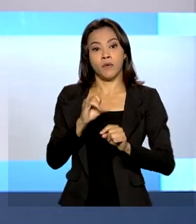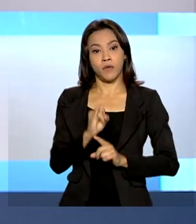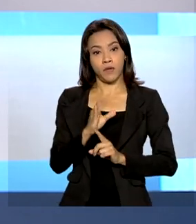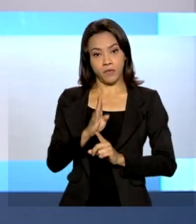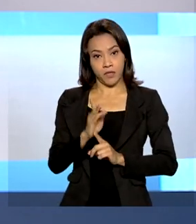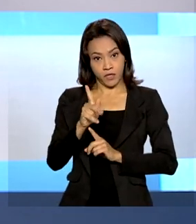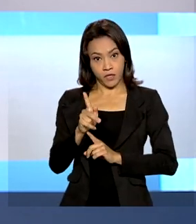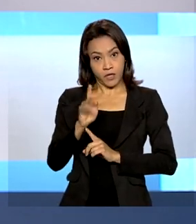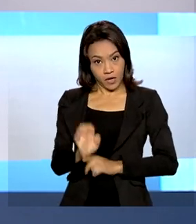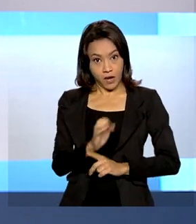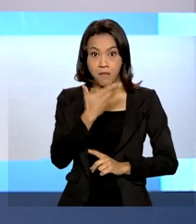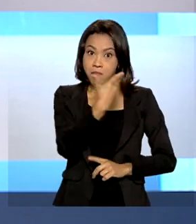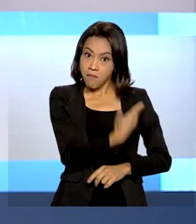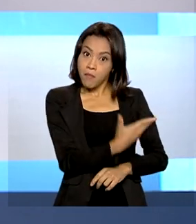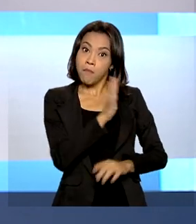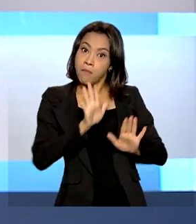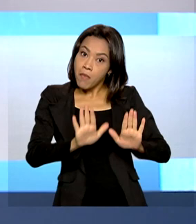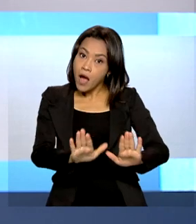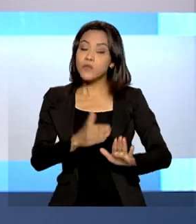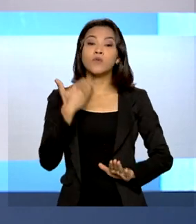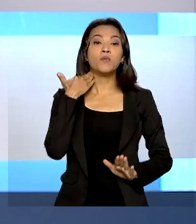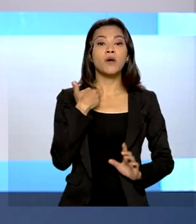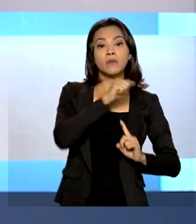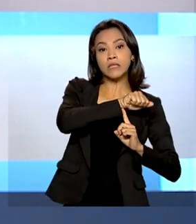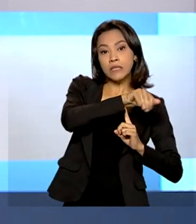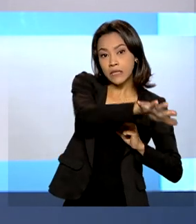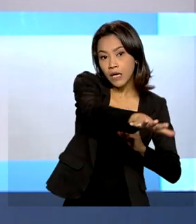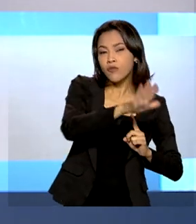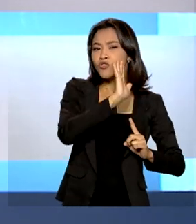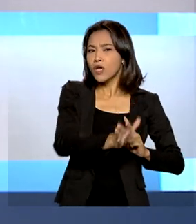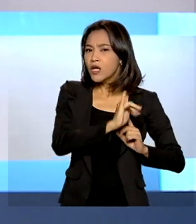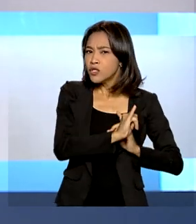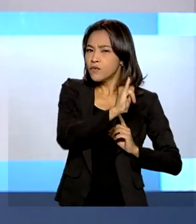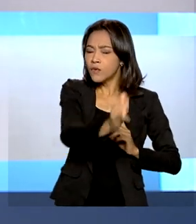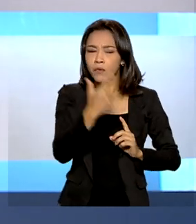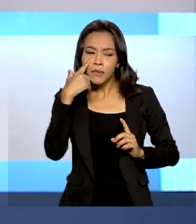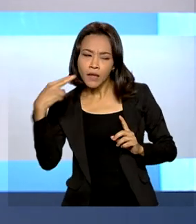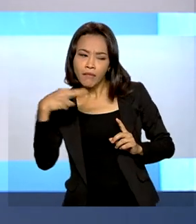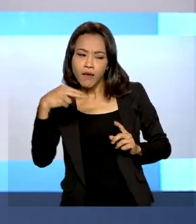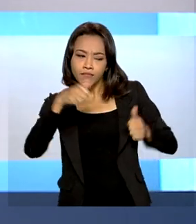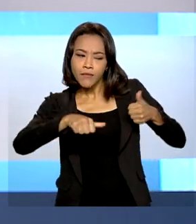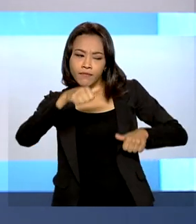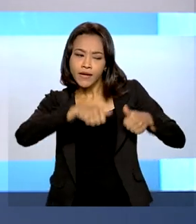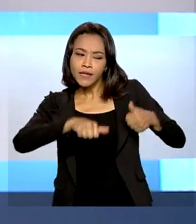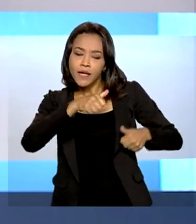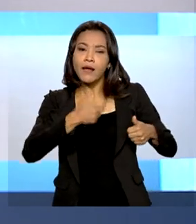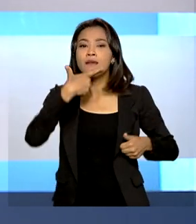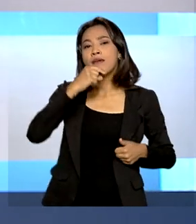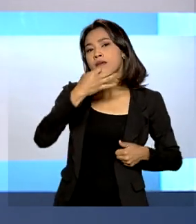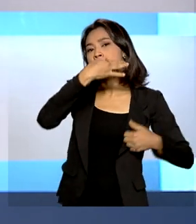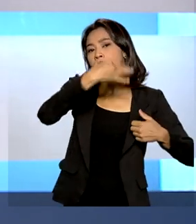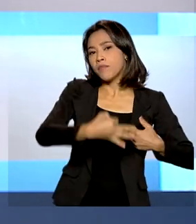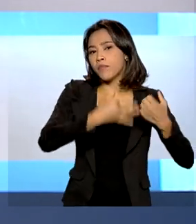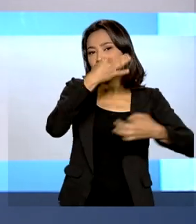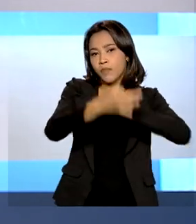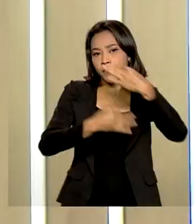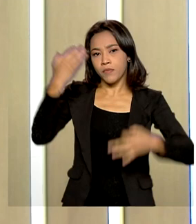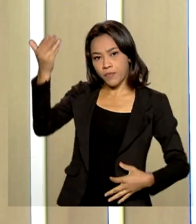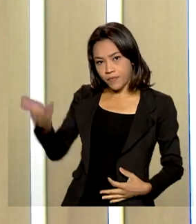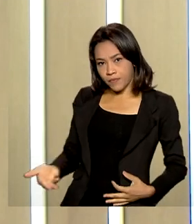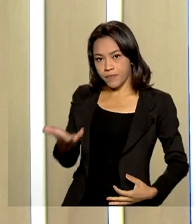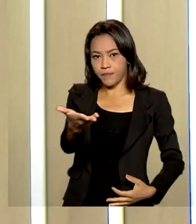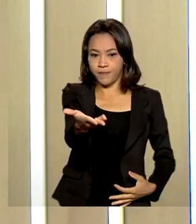Central divulgou uma prévia que acaba servindo de termômetro da atividade econômica. Quem comenta é Ricardo Caldas.